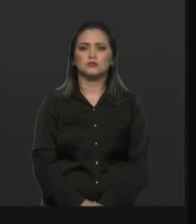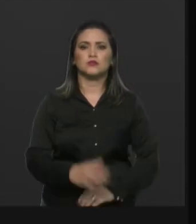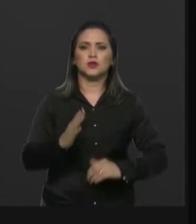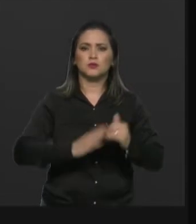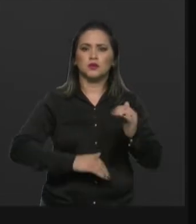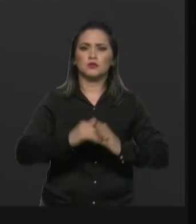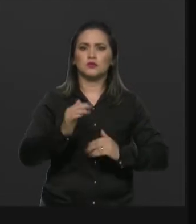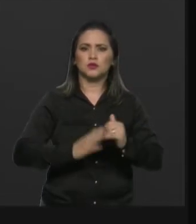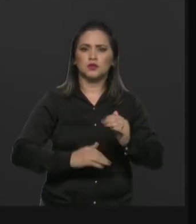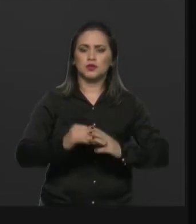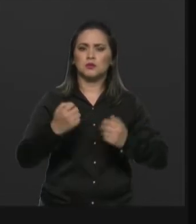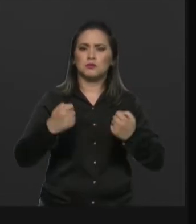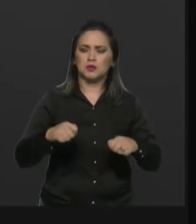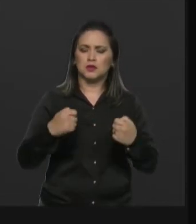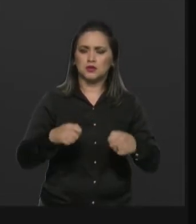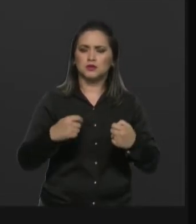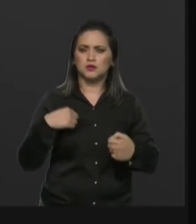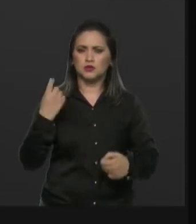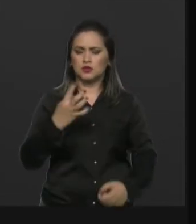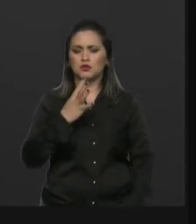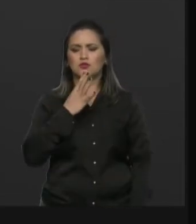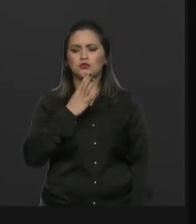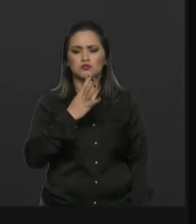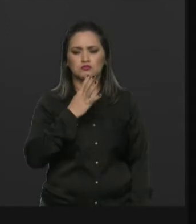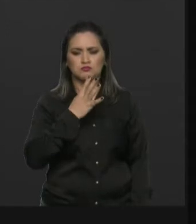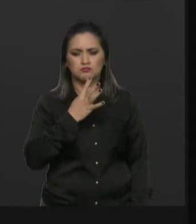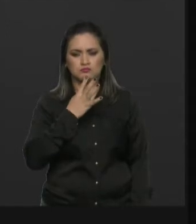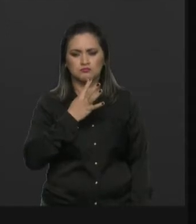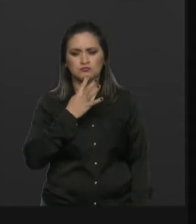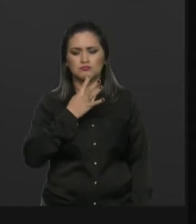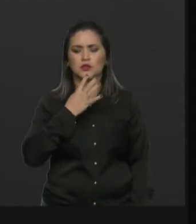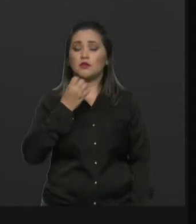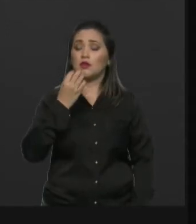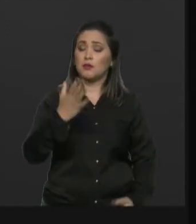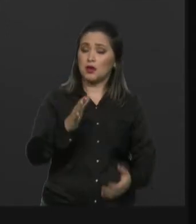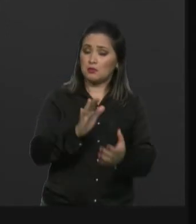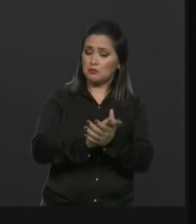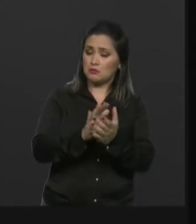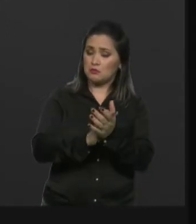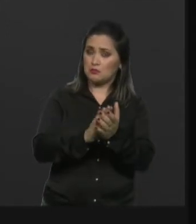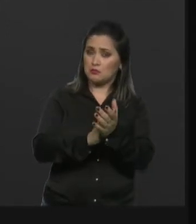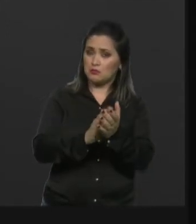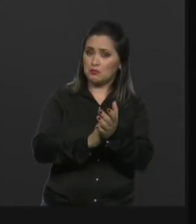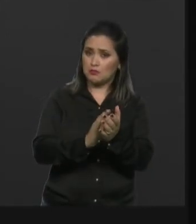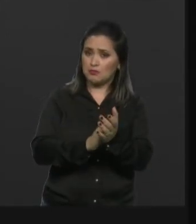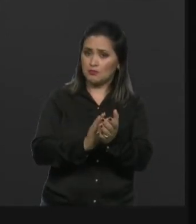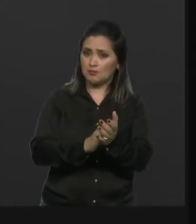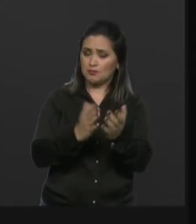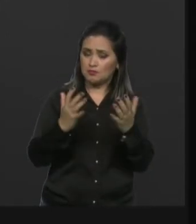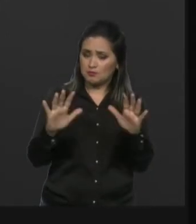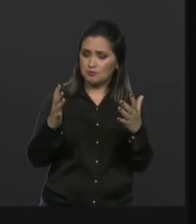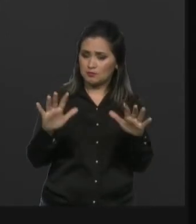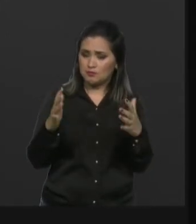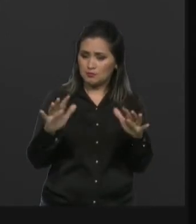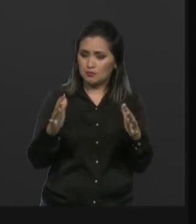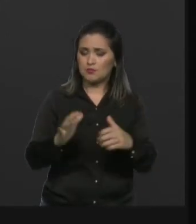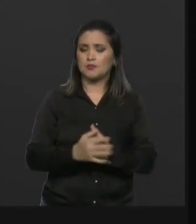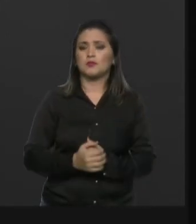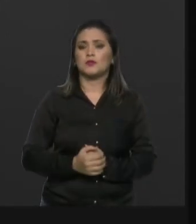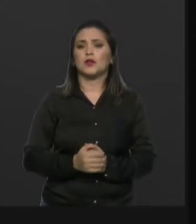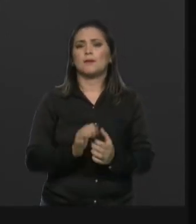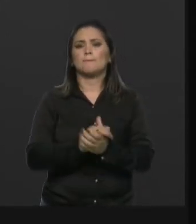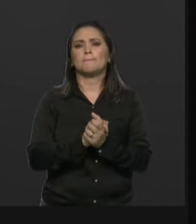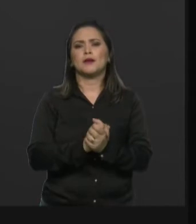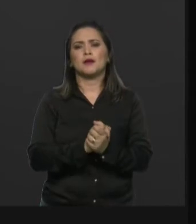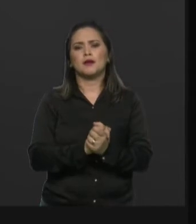Reconhecimento não só de vir aqui, falar bem, aplaudir nas redes sociais, mas os gestos são muito importantes. Por isso, lhe parabenizo pela